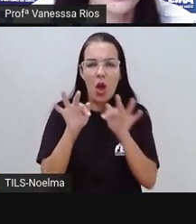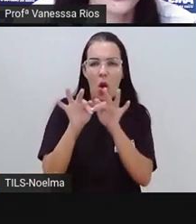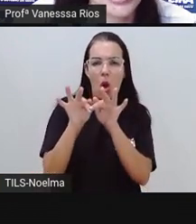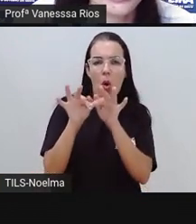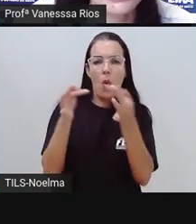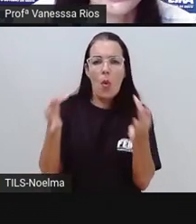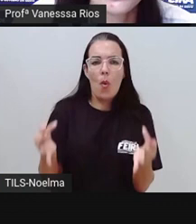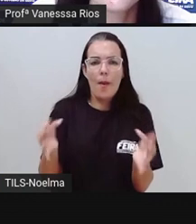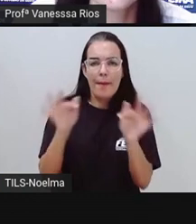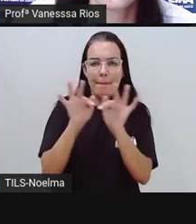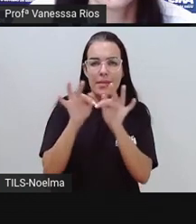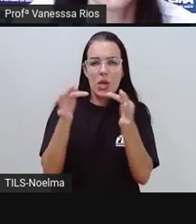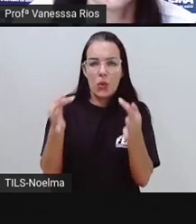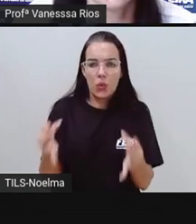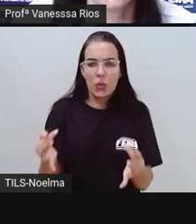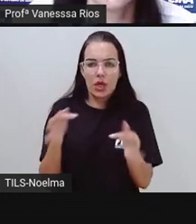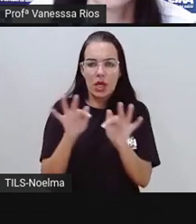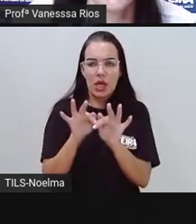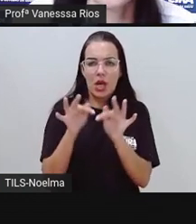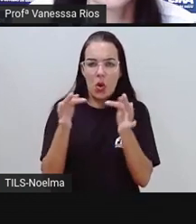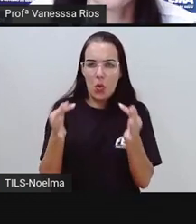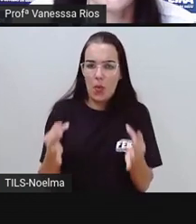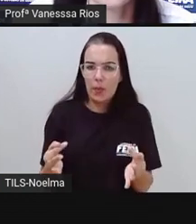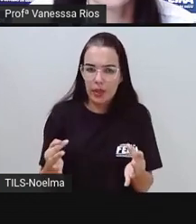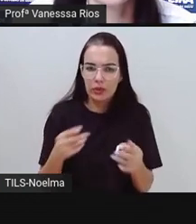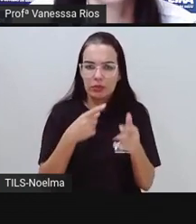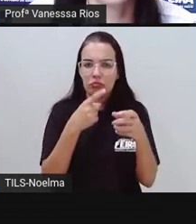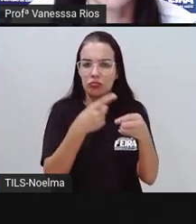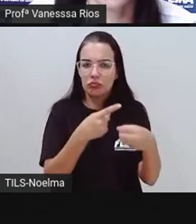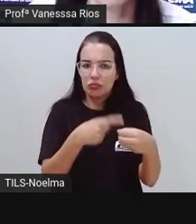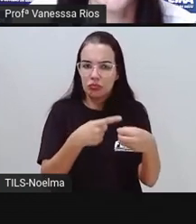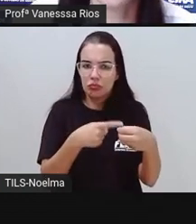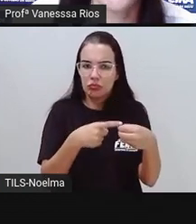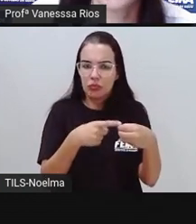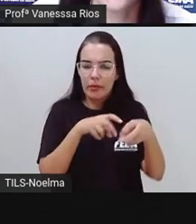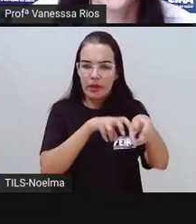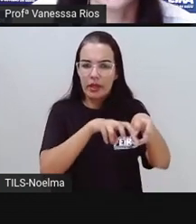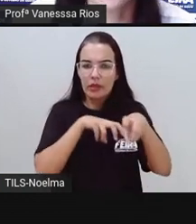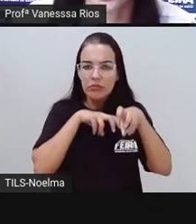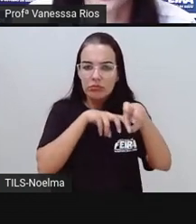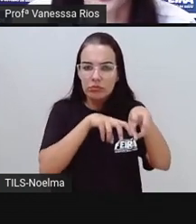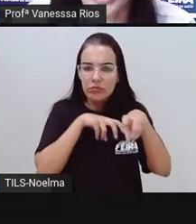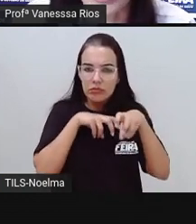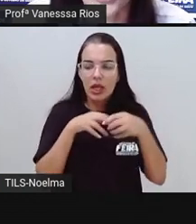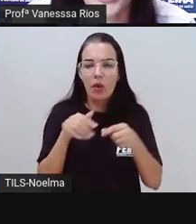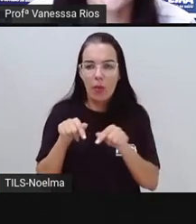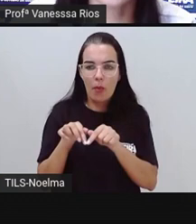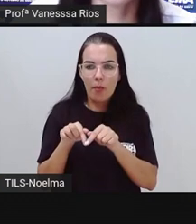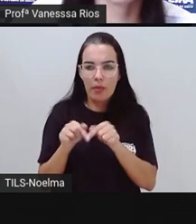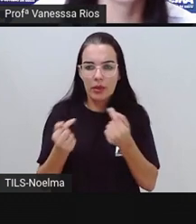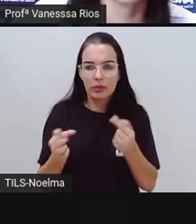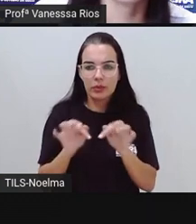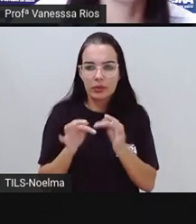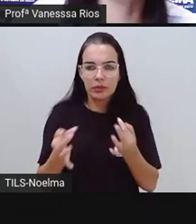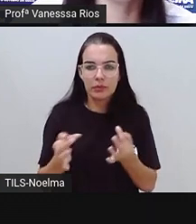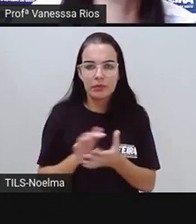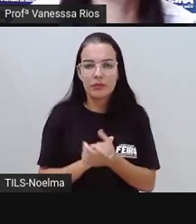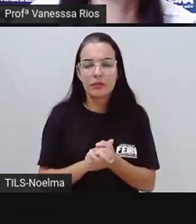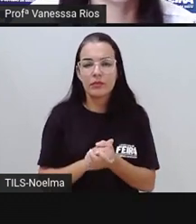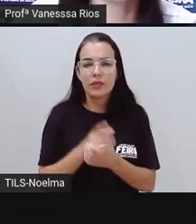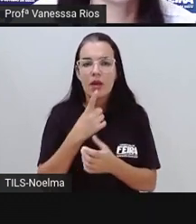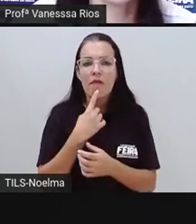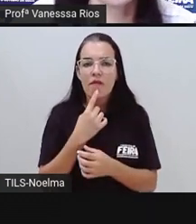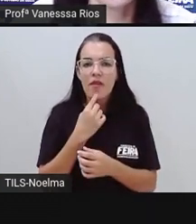Ou a laranjada. É o espaço territorial ocupado pelo distrito de Humildes. Nesse